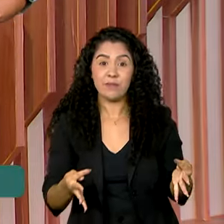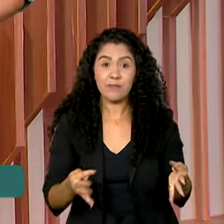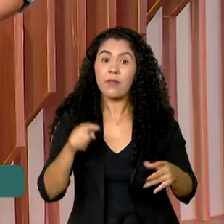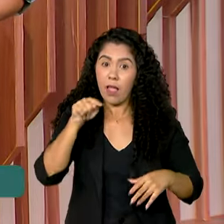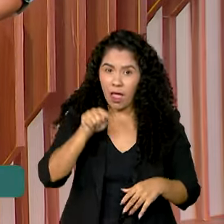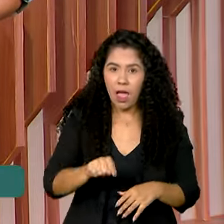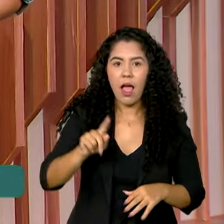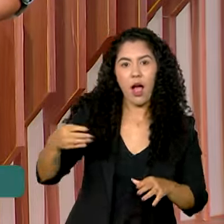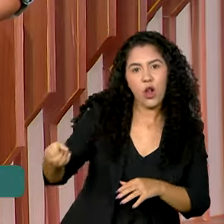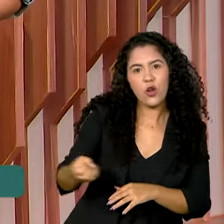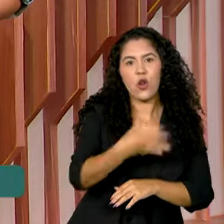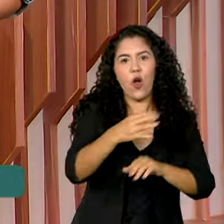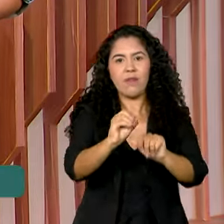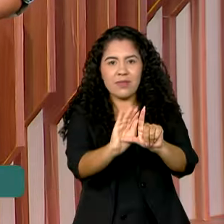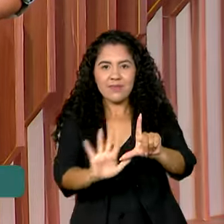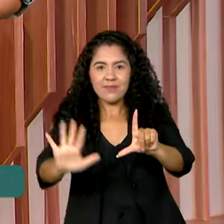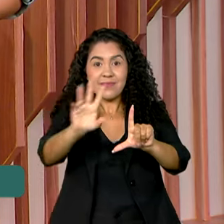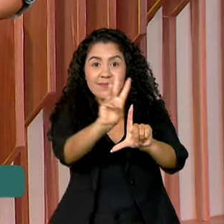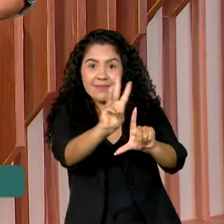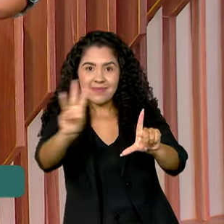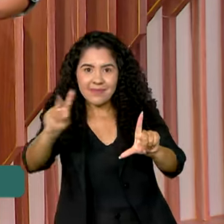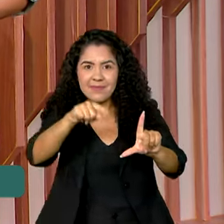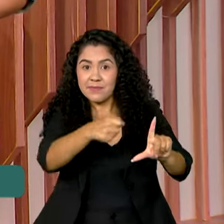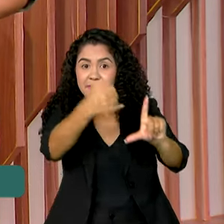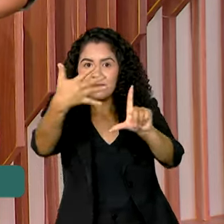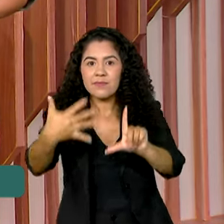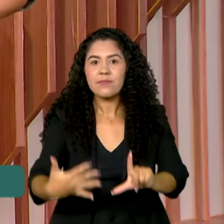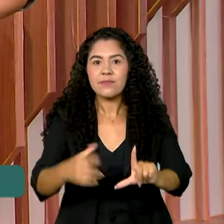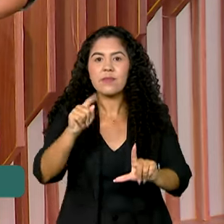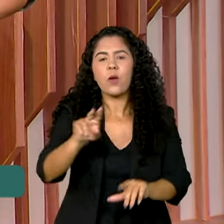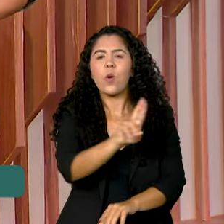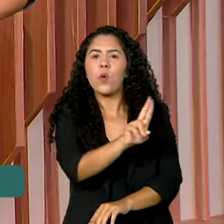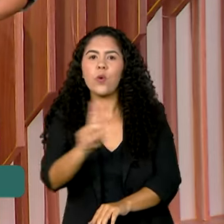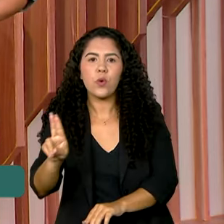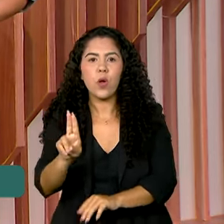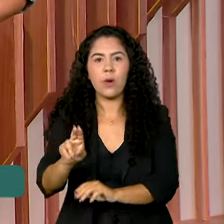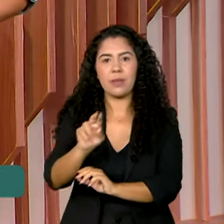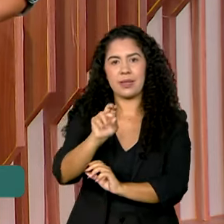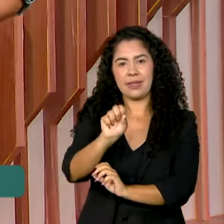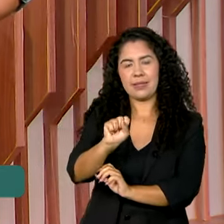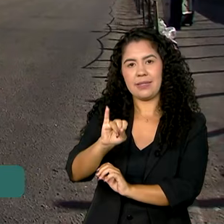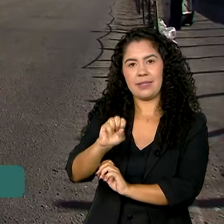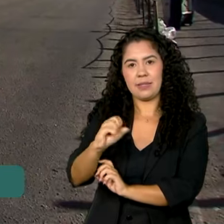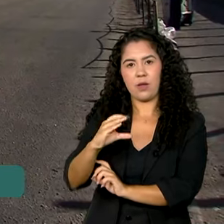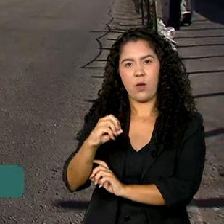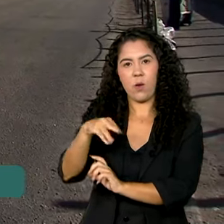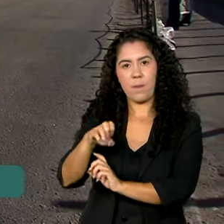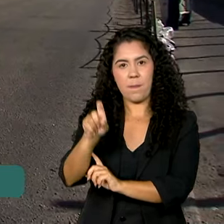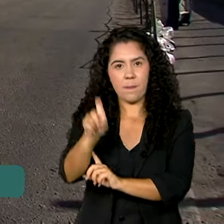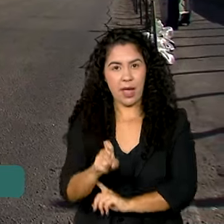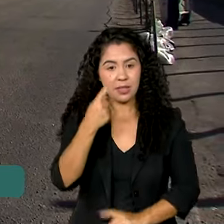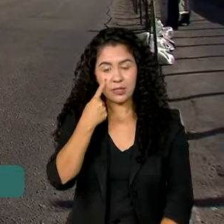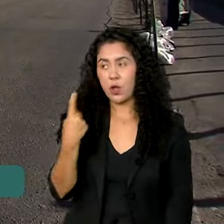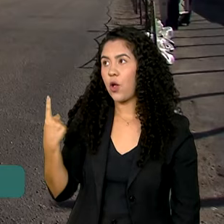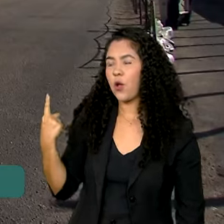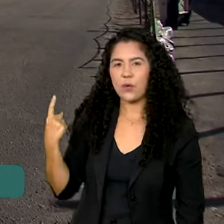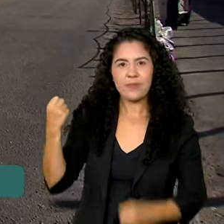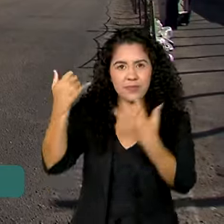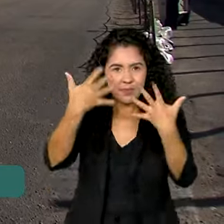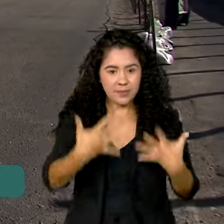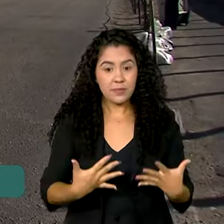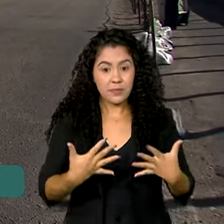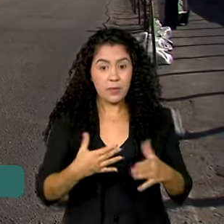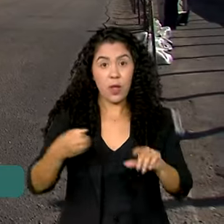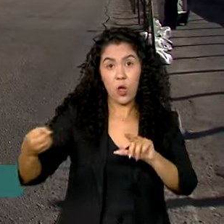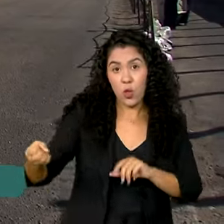promete a nova ferramenta desenvolvida pelo governo, o Portal Único CISCOMEX. O novo sistema,